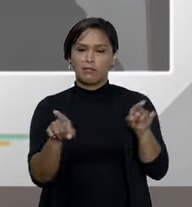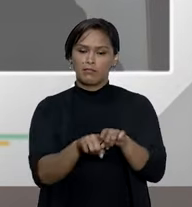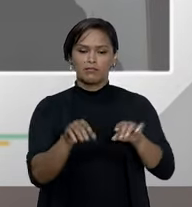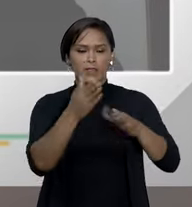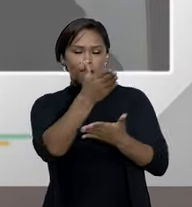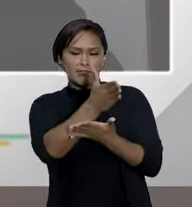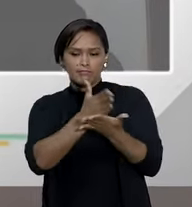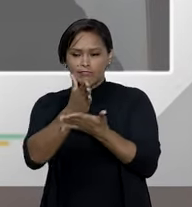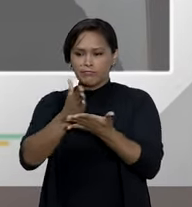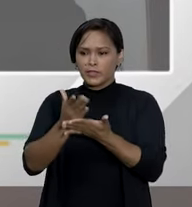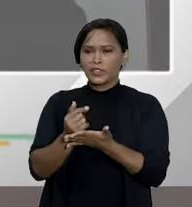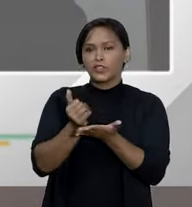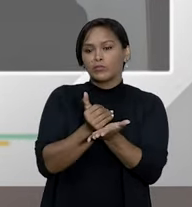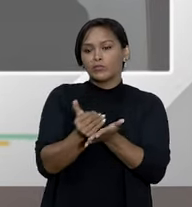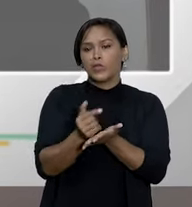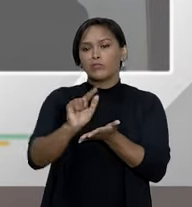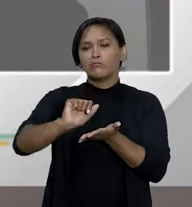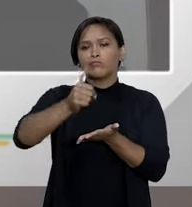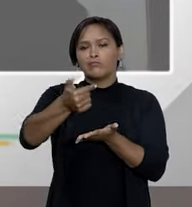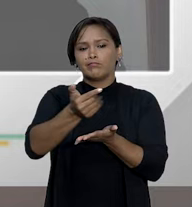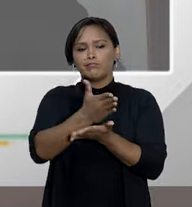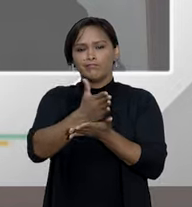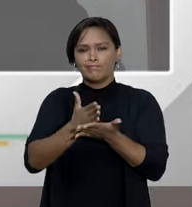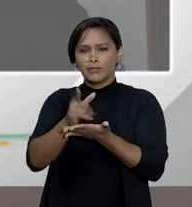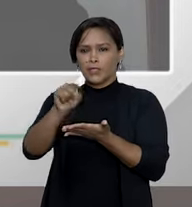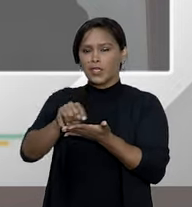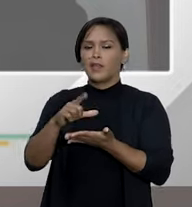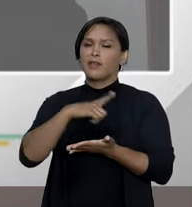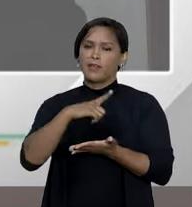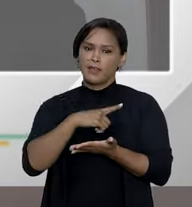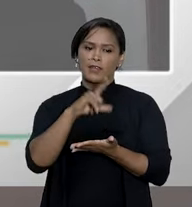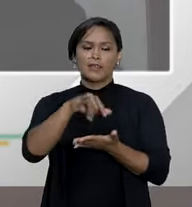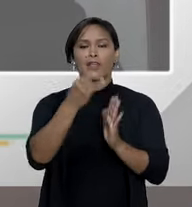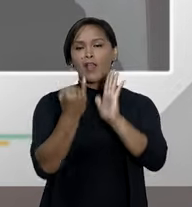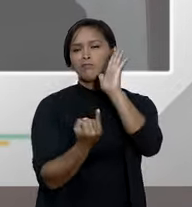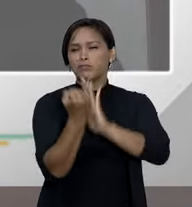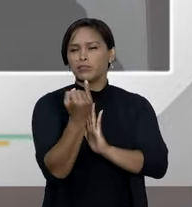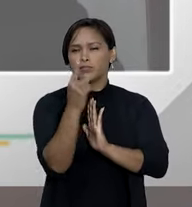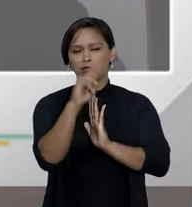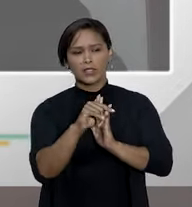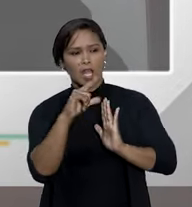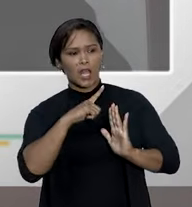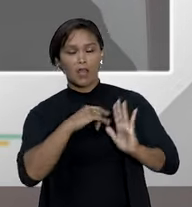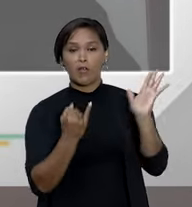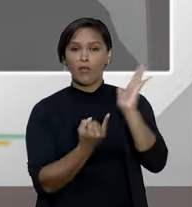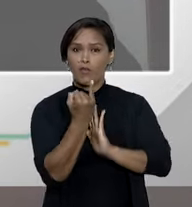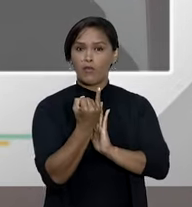repartido a partir do momento que existe essa inflação, essas